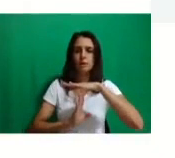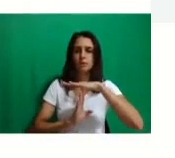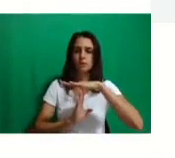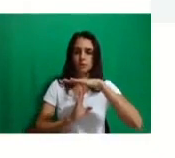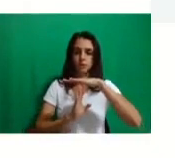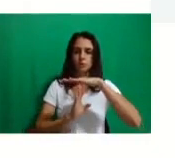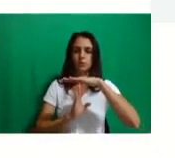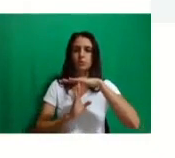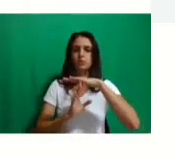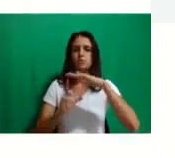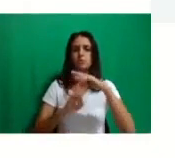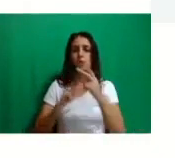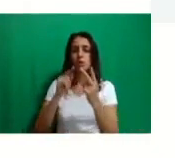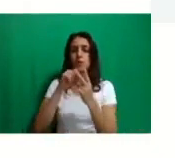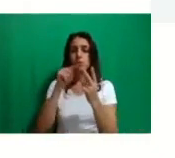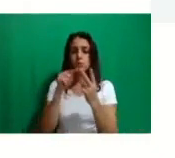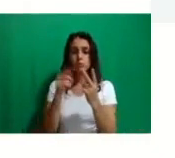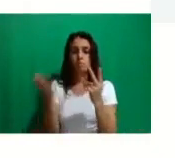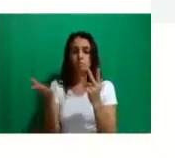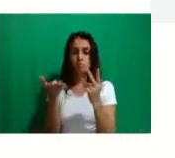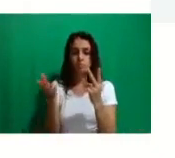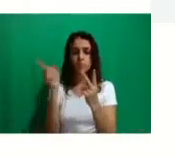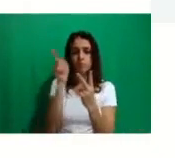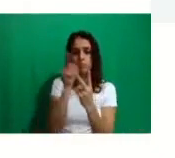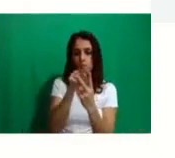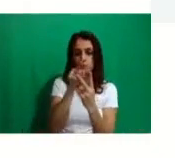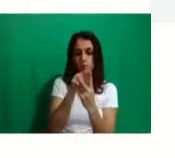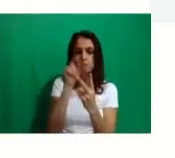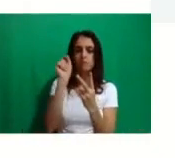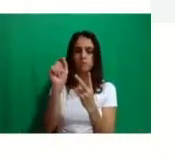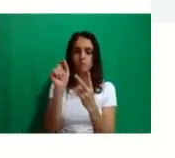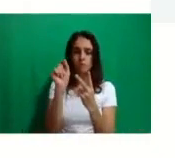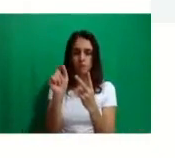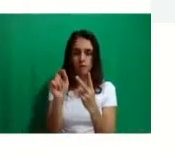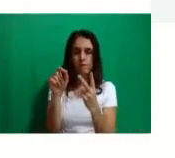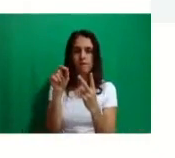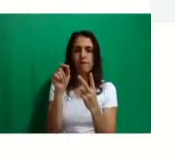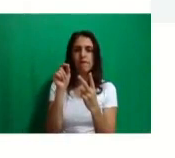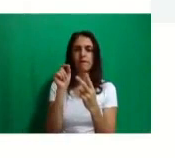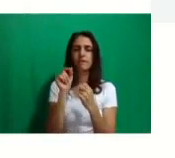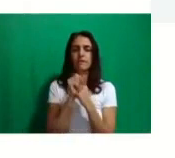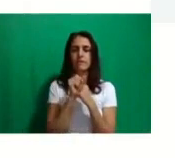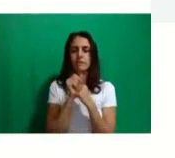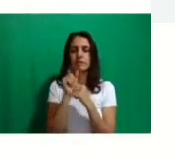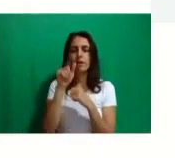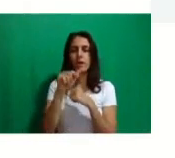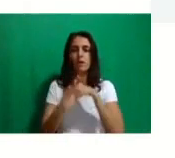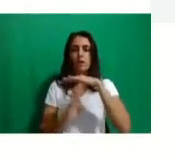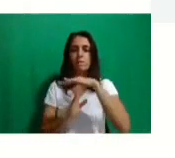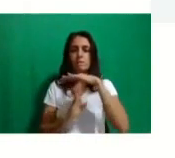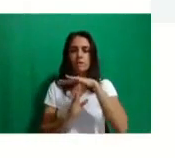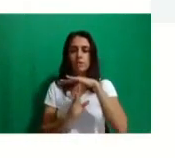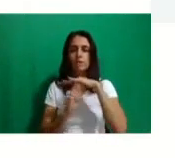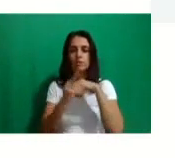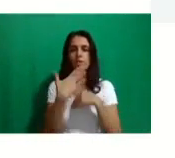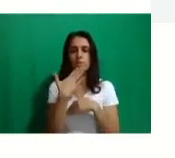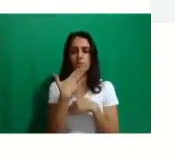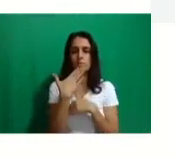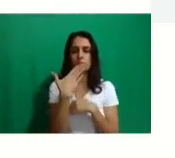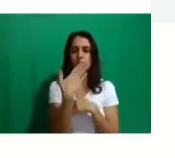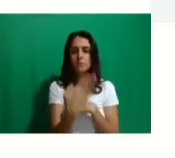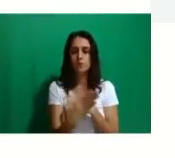abertos agora. Um deles diz respeito ao prazo para solicitação de